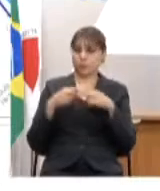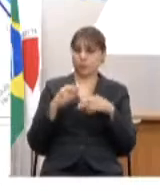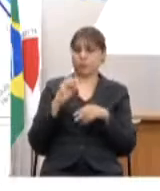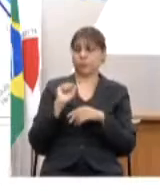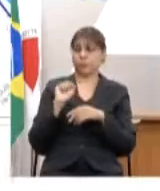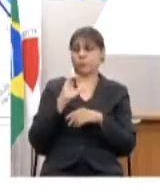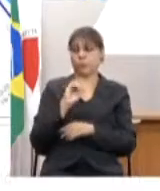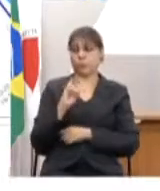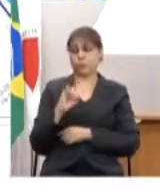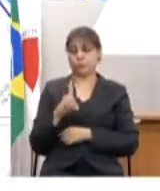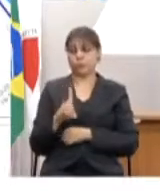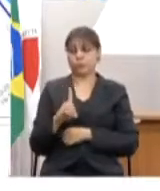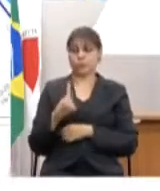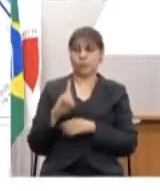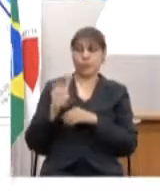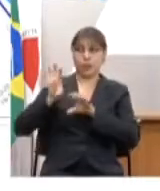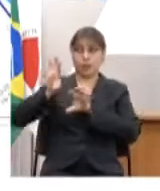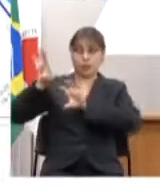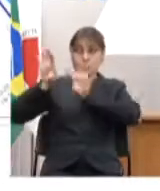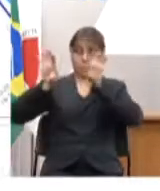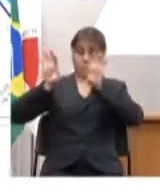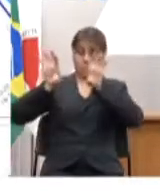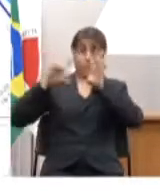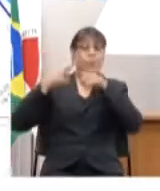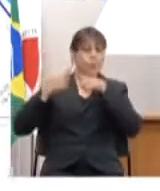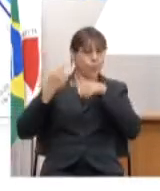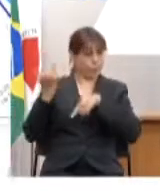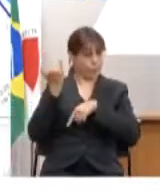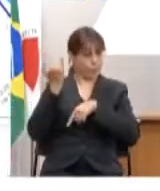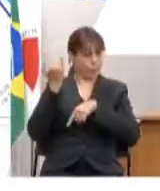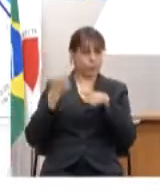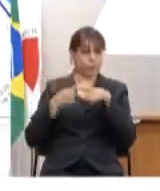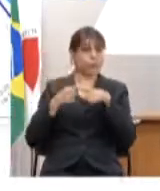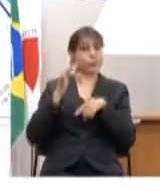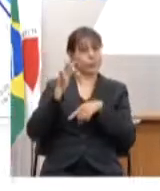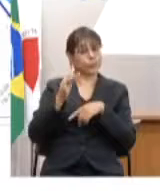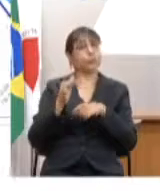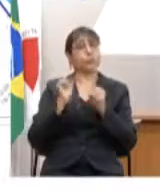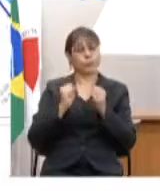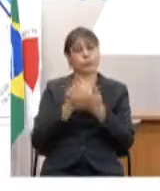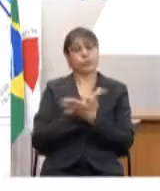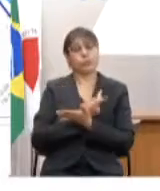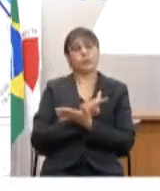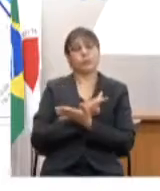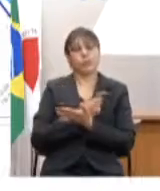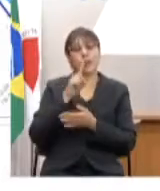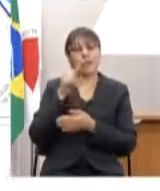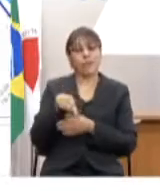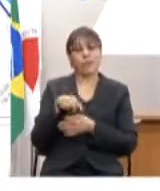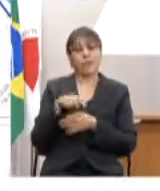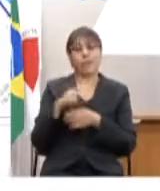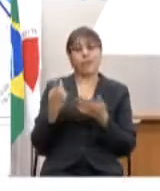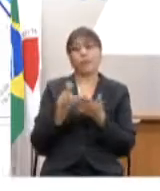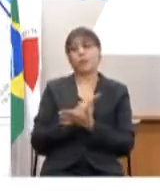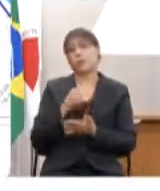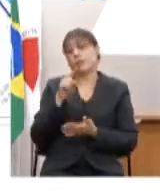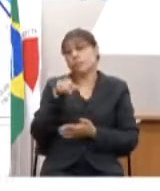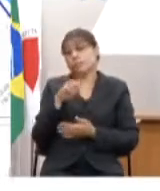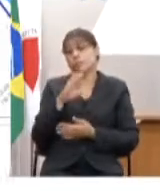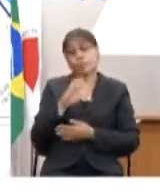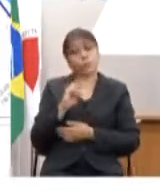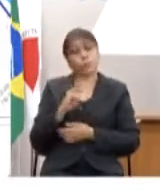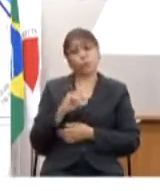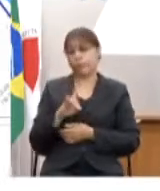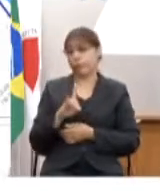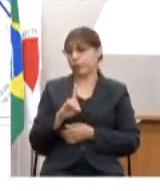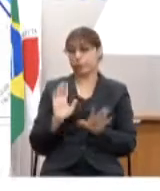importante separar esses dois porque naturalmente nós teremos uma ocupação que é a ocupação de casos não covid que em algum momento ela